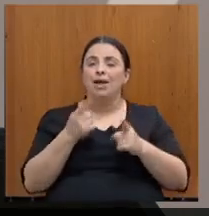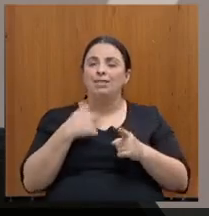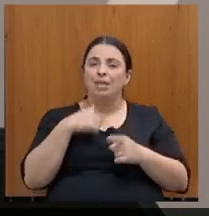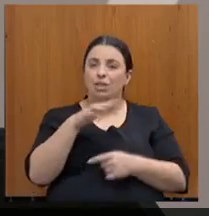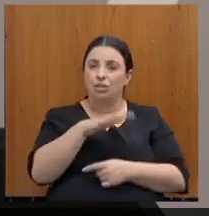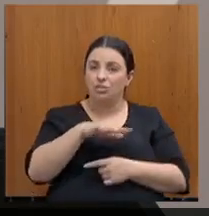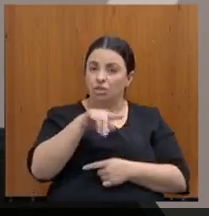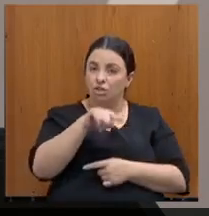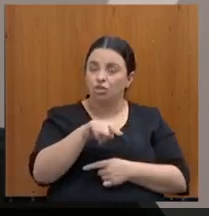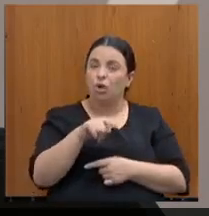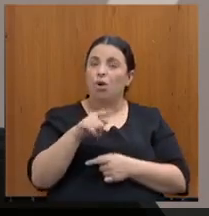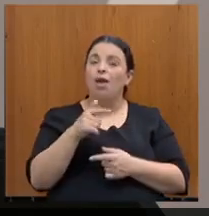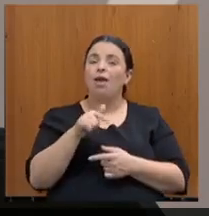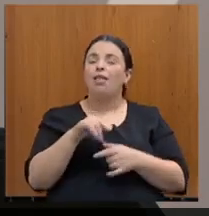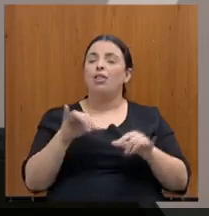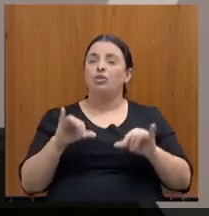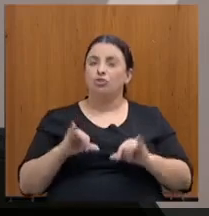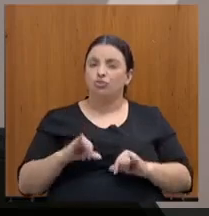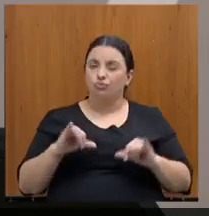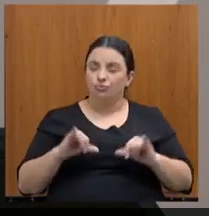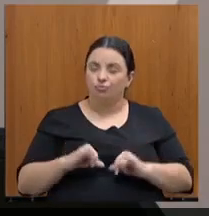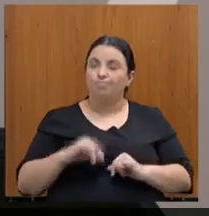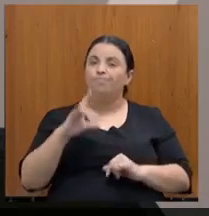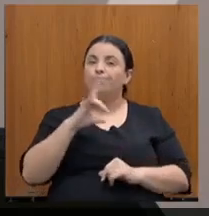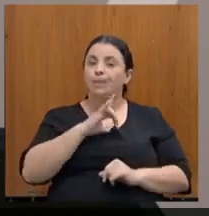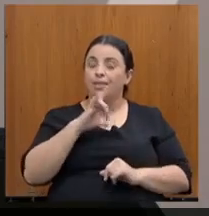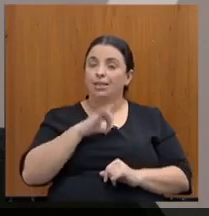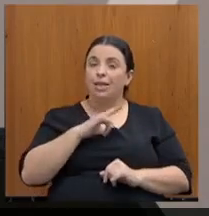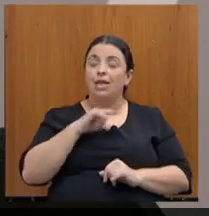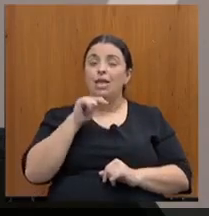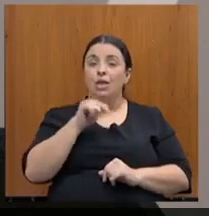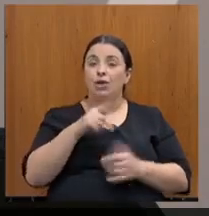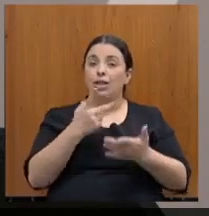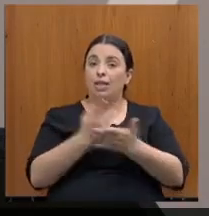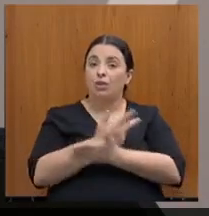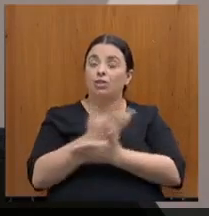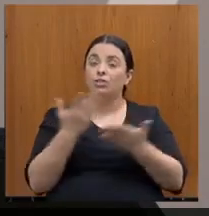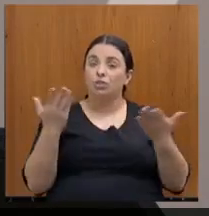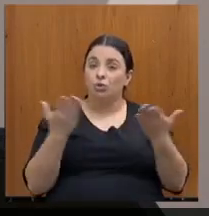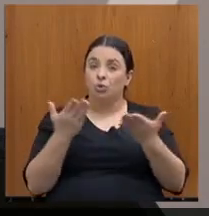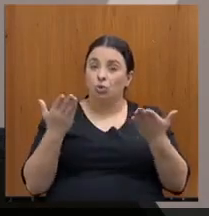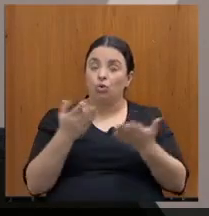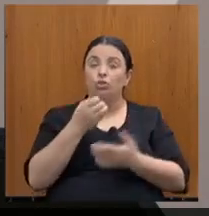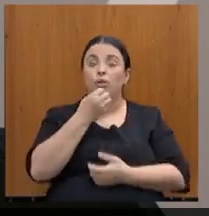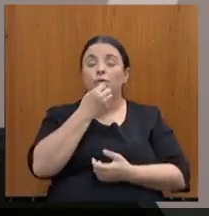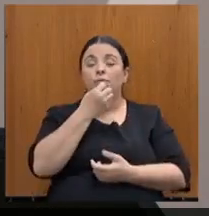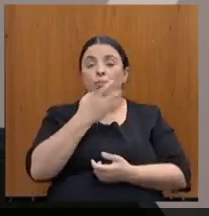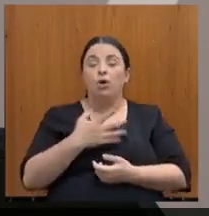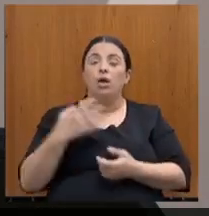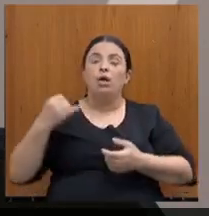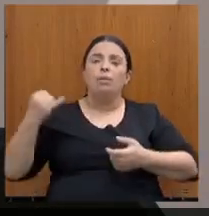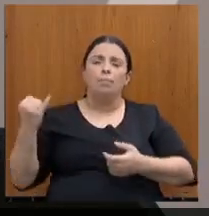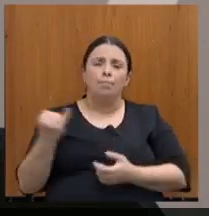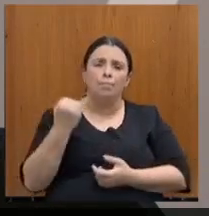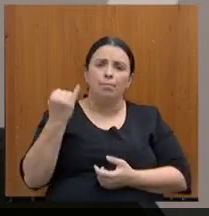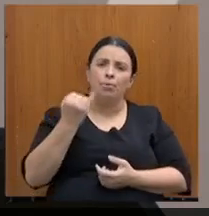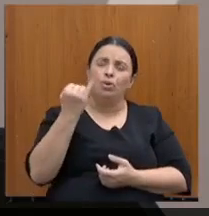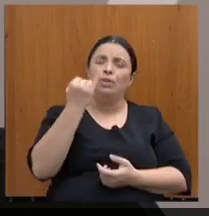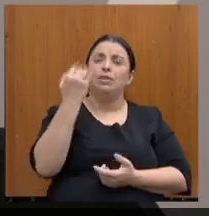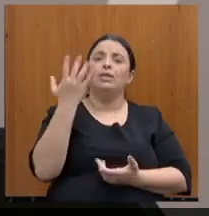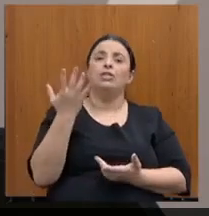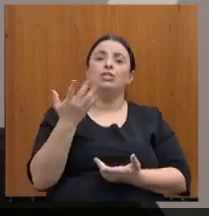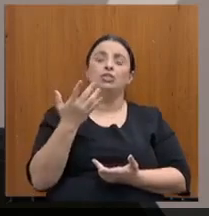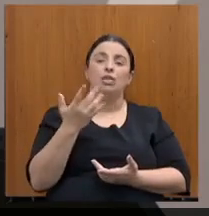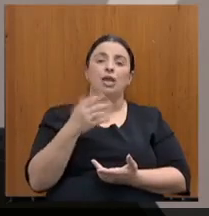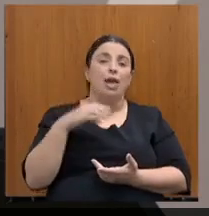sofrida e isso é muito importante para nós, esses benefícios e esse tratamento ágil